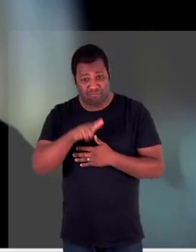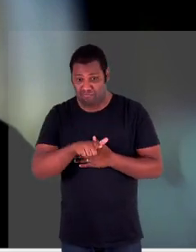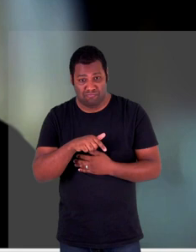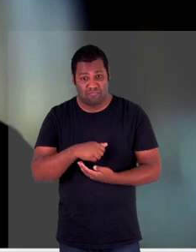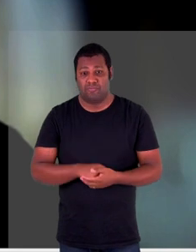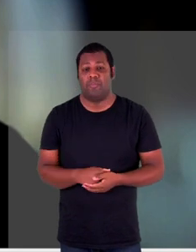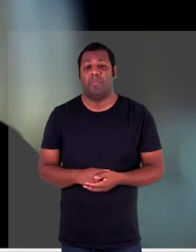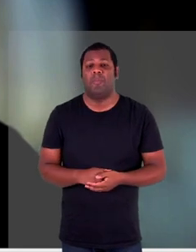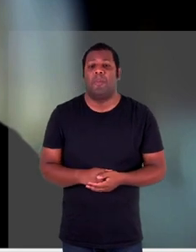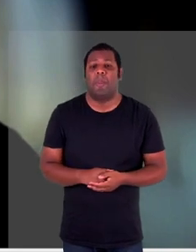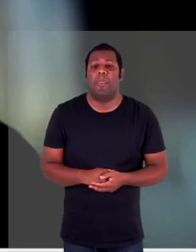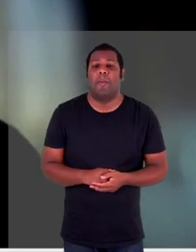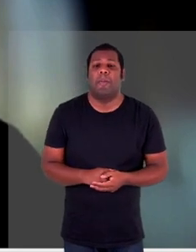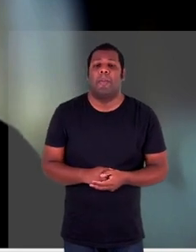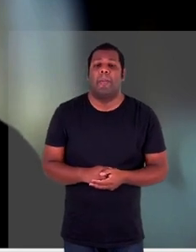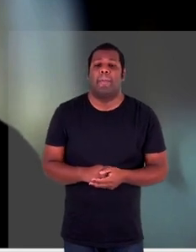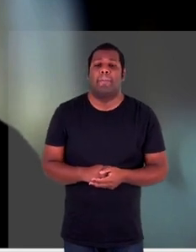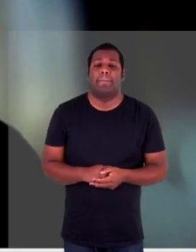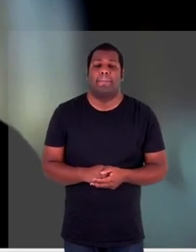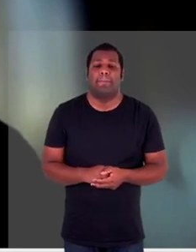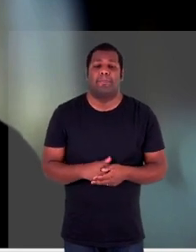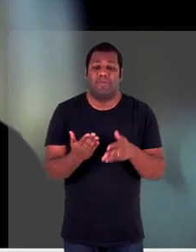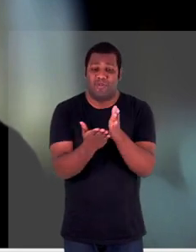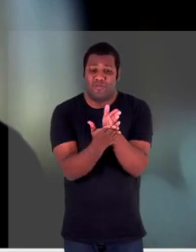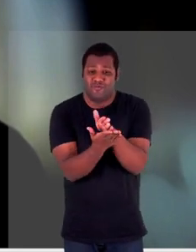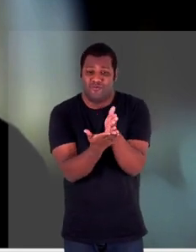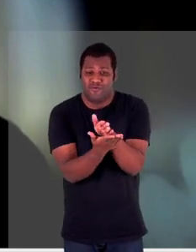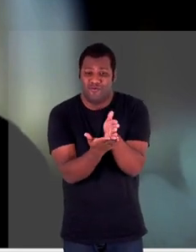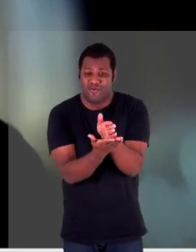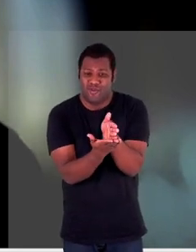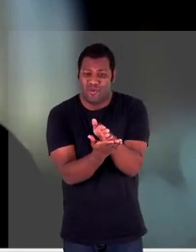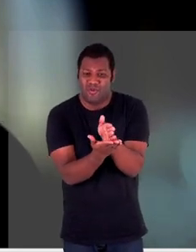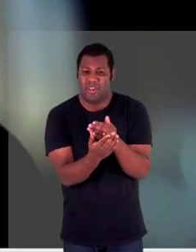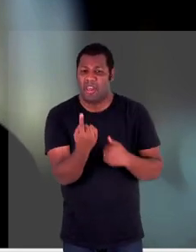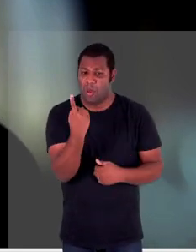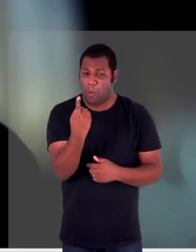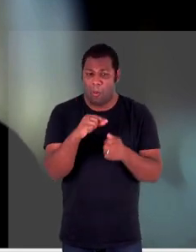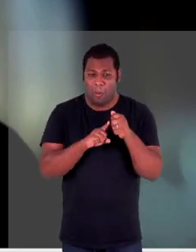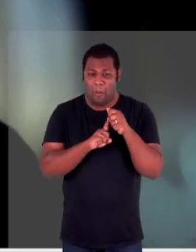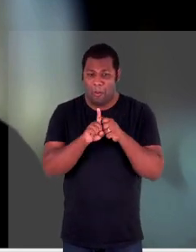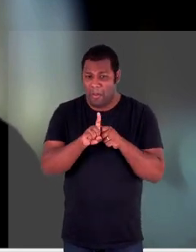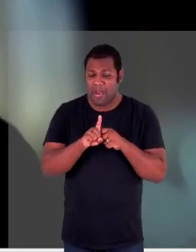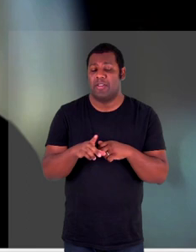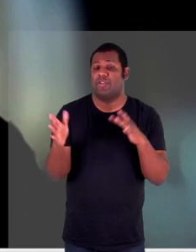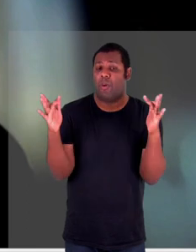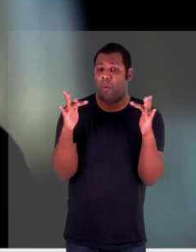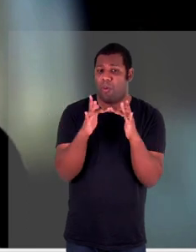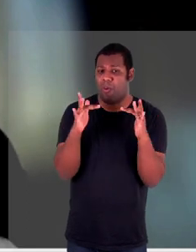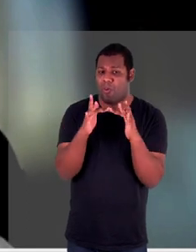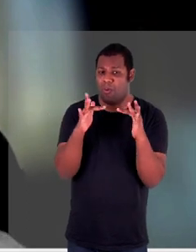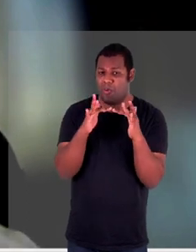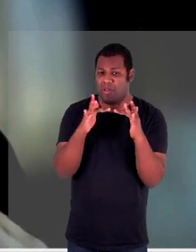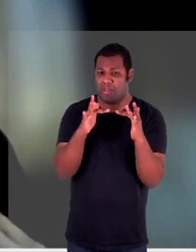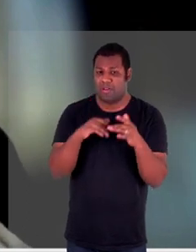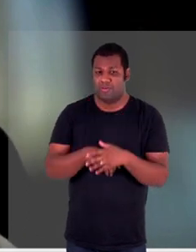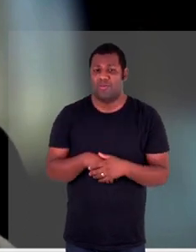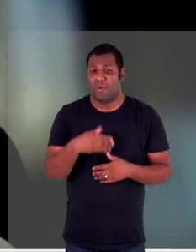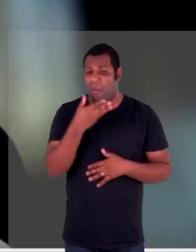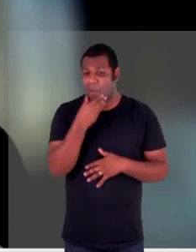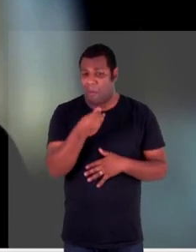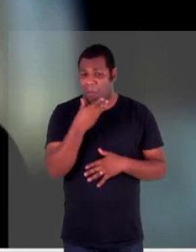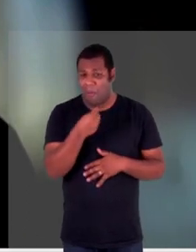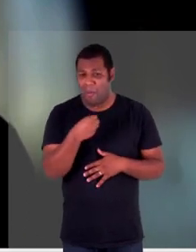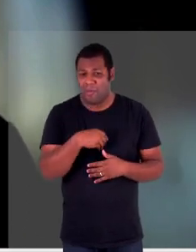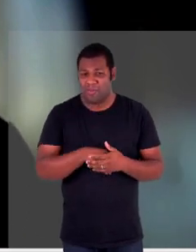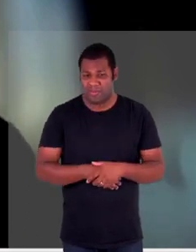a gente atua ali mais ou menos nessa fronteira durante um mês a gente tinha muito contato com os homens que